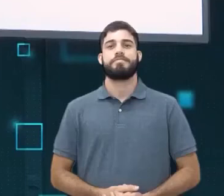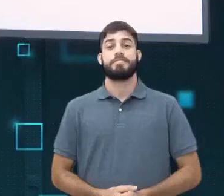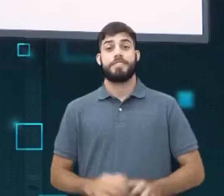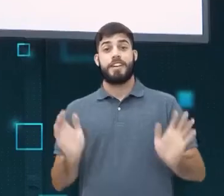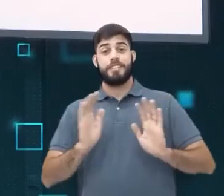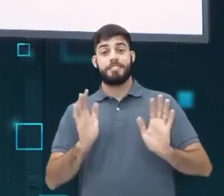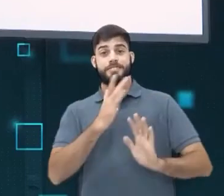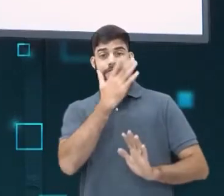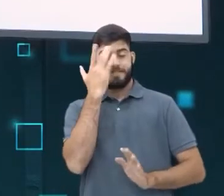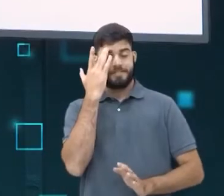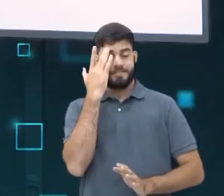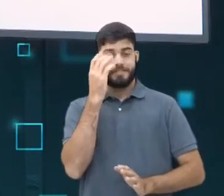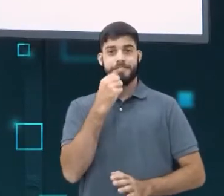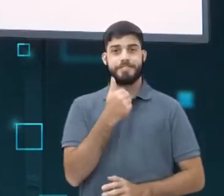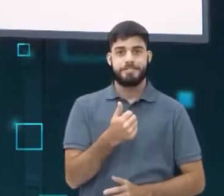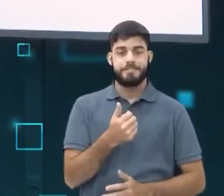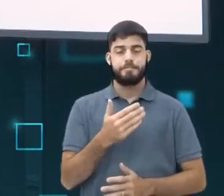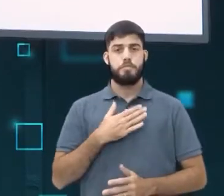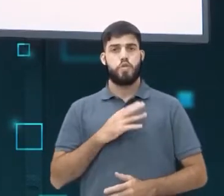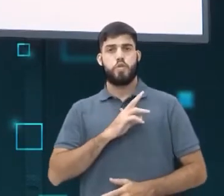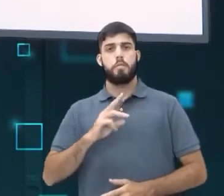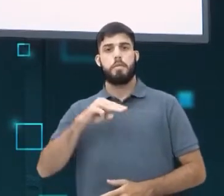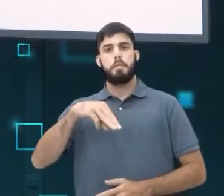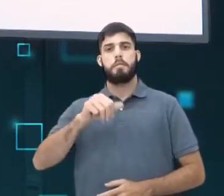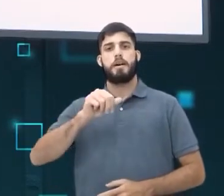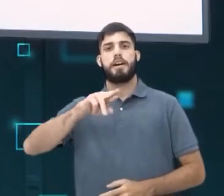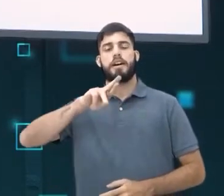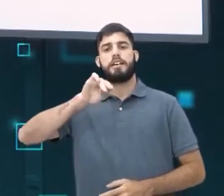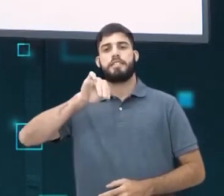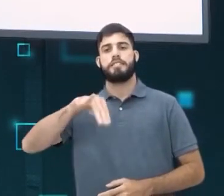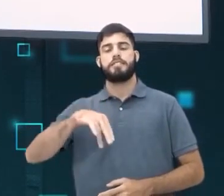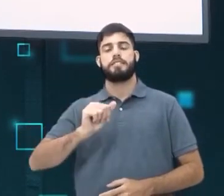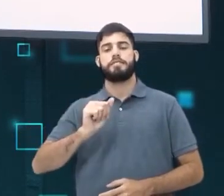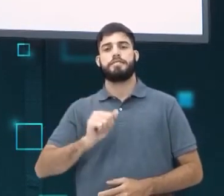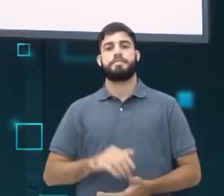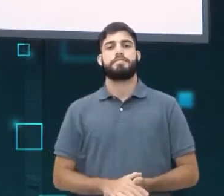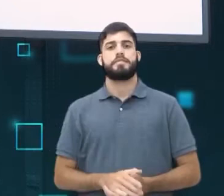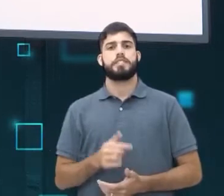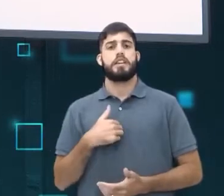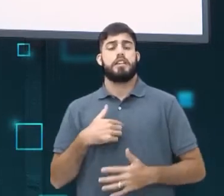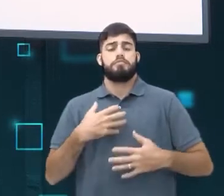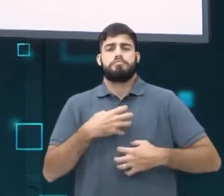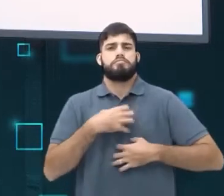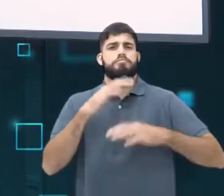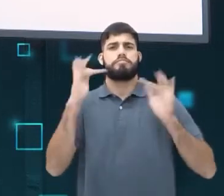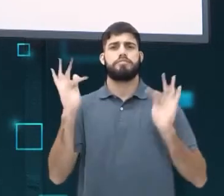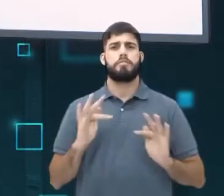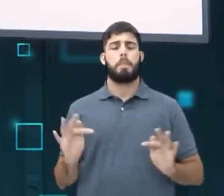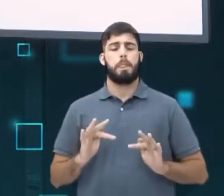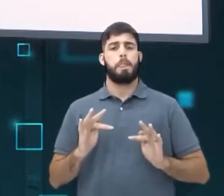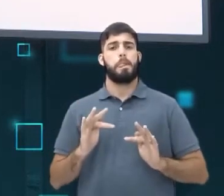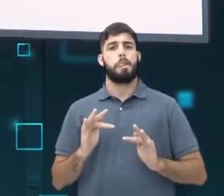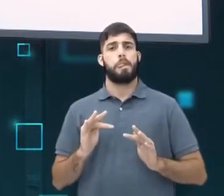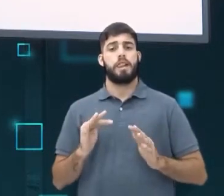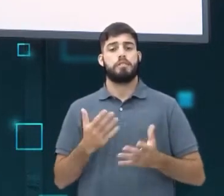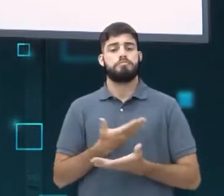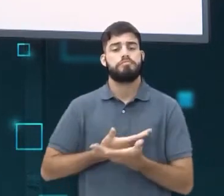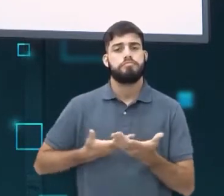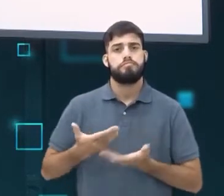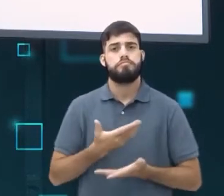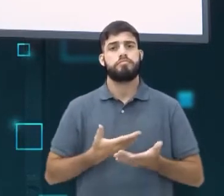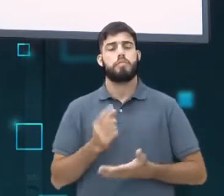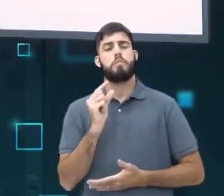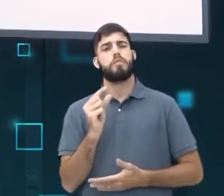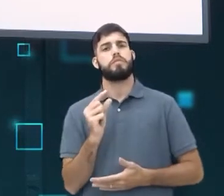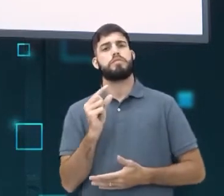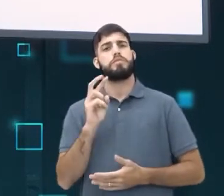Olá pessoal, tudo bem? Me chamo Marina e estou muito feliz em estar aqui compartilhando com vocês um pouquinho sobre